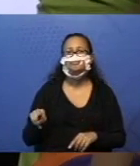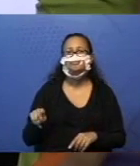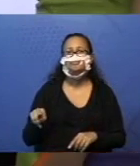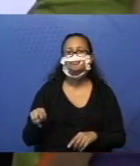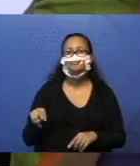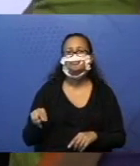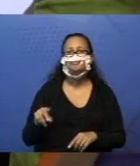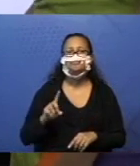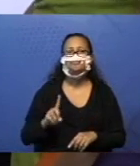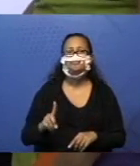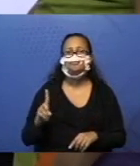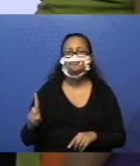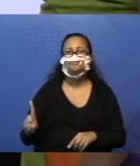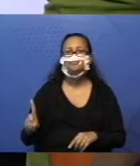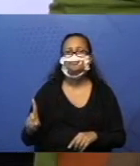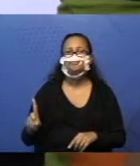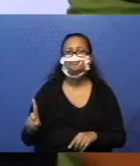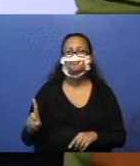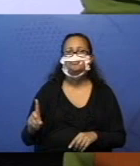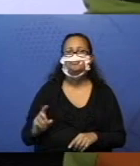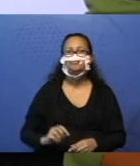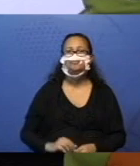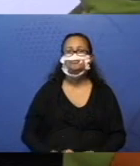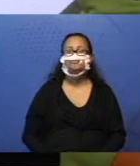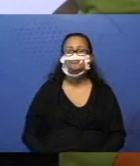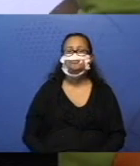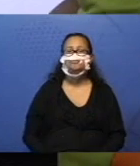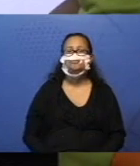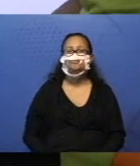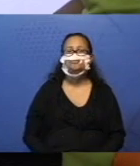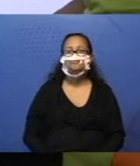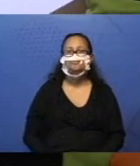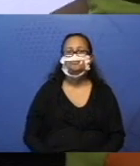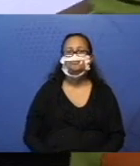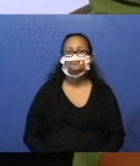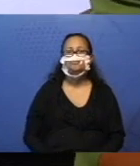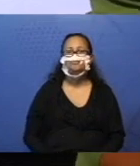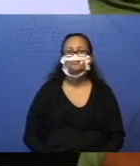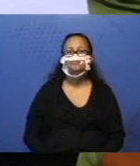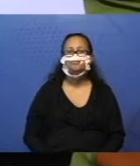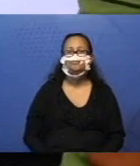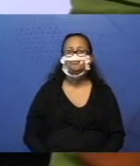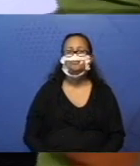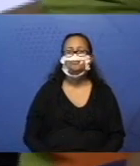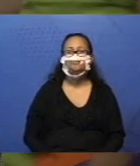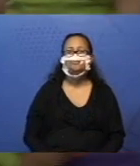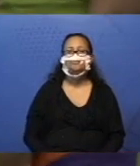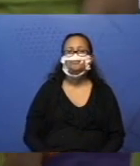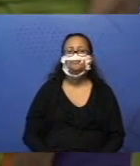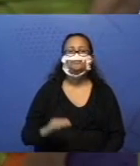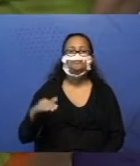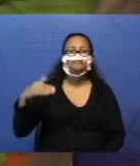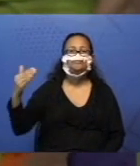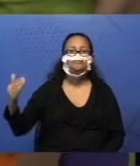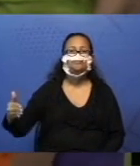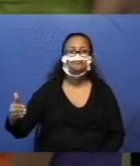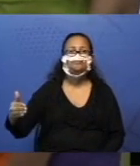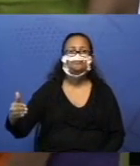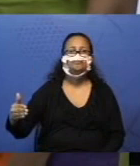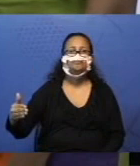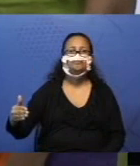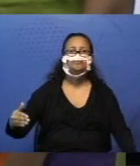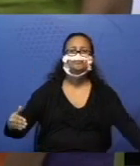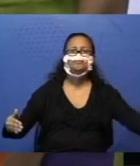11. Vamos, mais um pouquinho. Próxima barrinha. estou